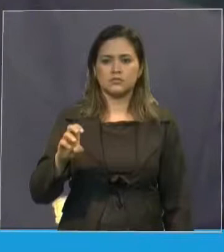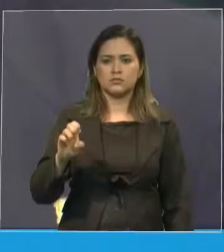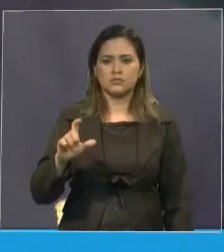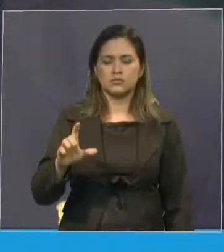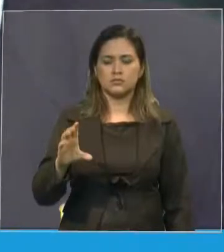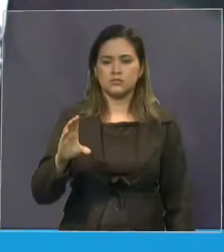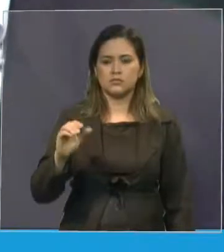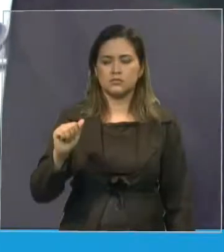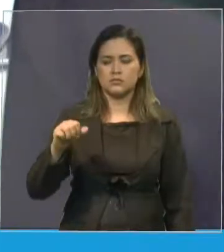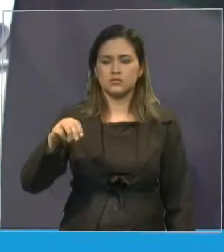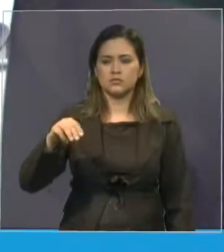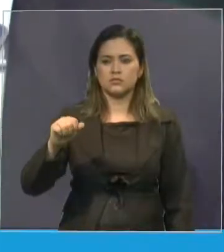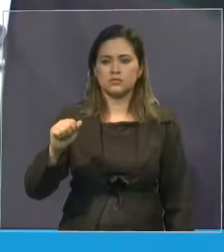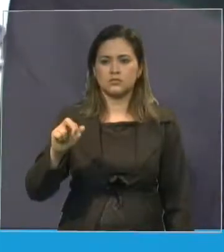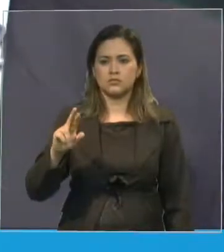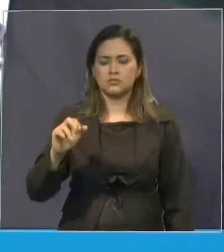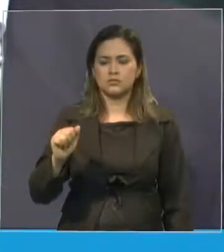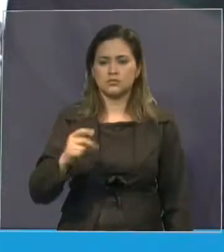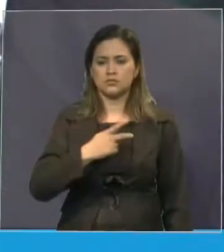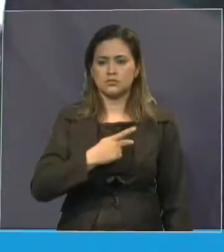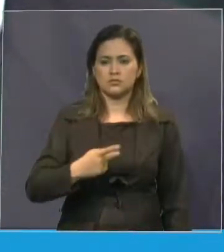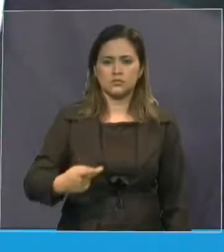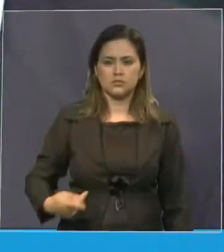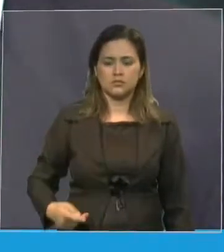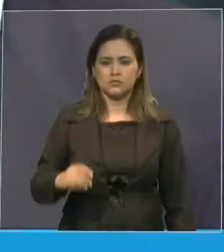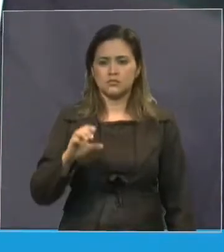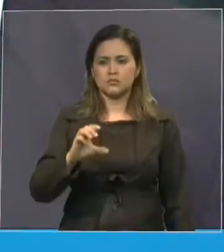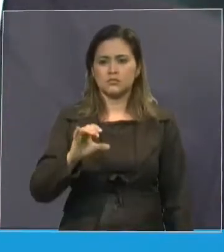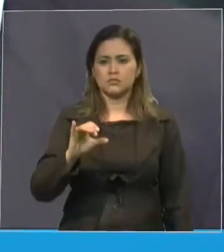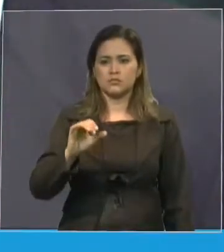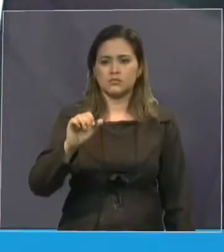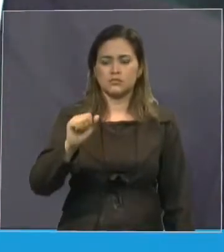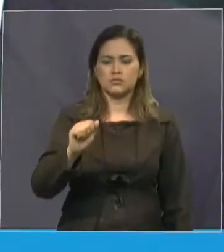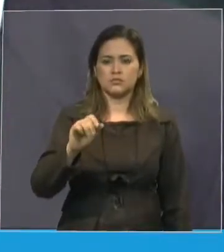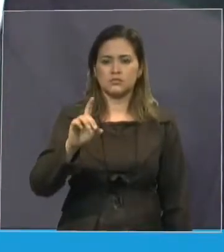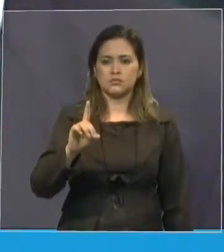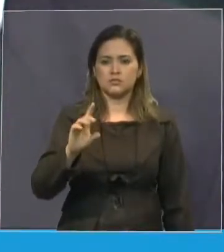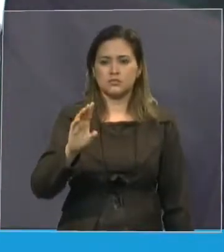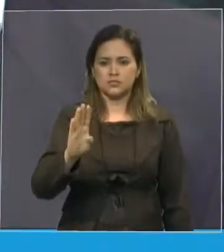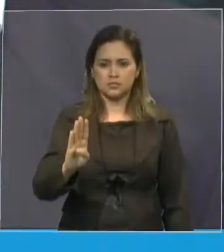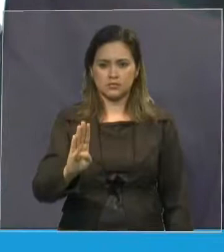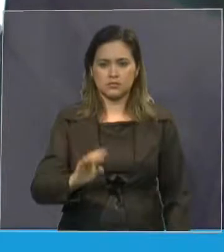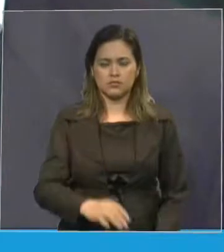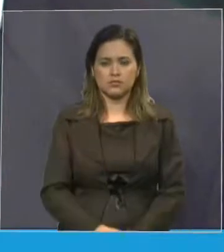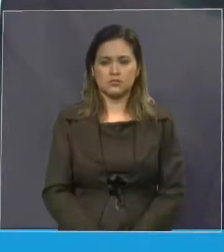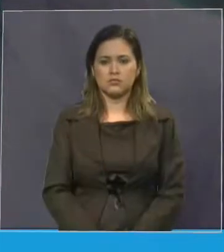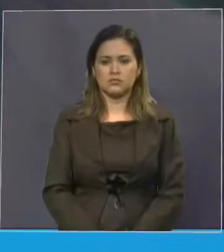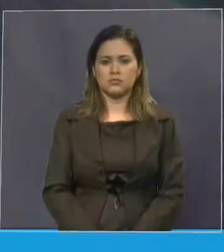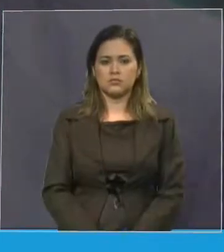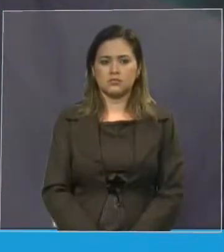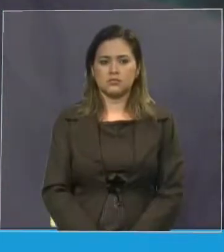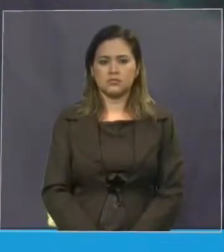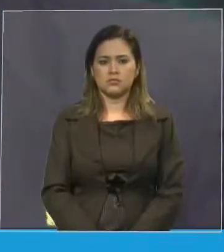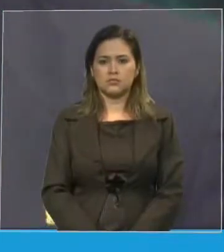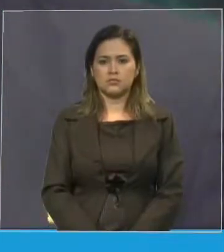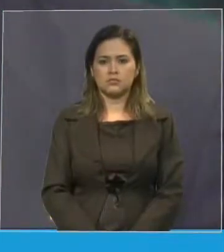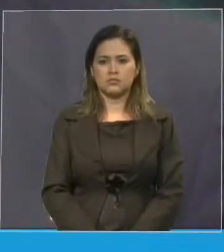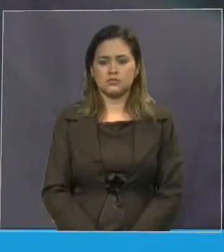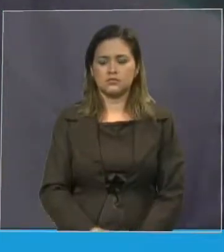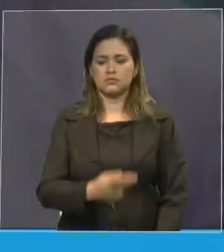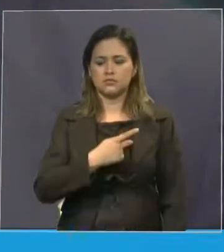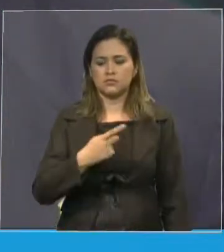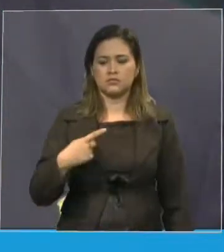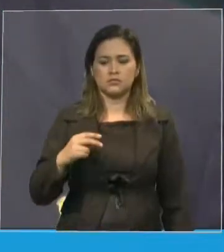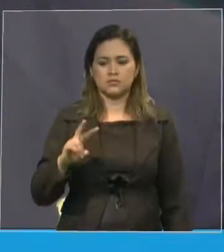presidente da CADB, Convenção das Assembleia de Deus no Brasil. Reverendo pastor Ivan